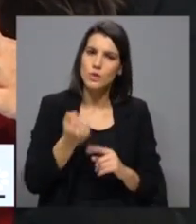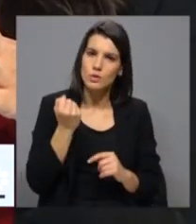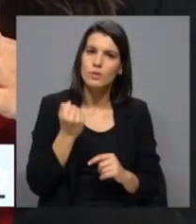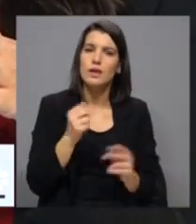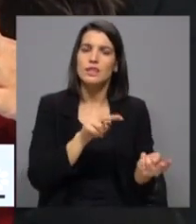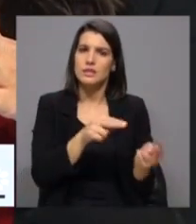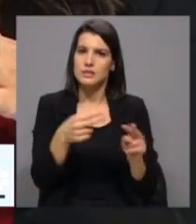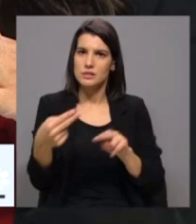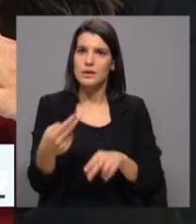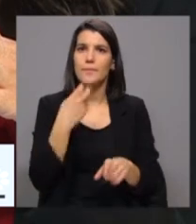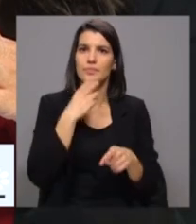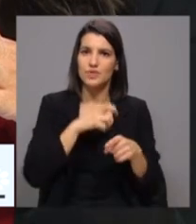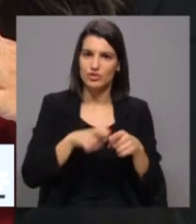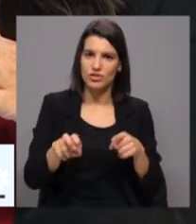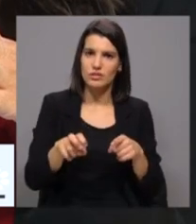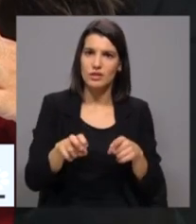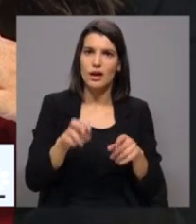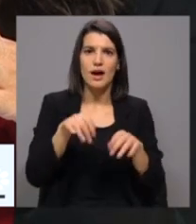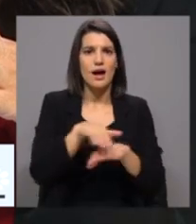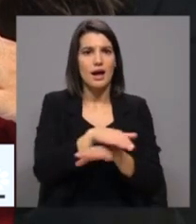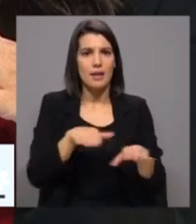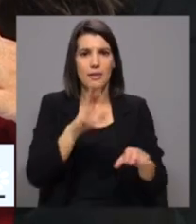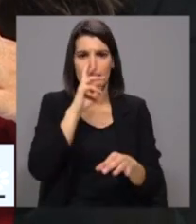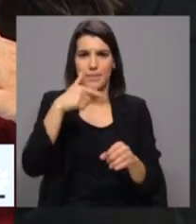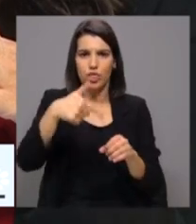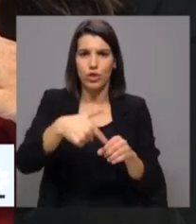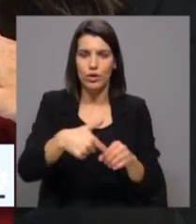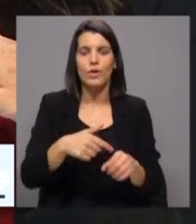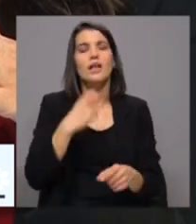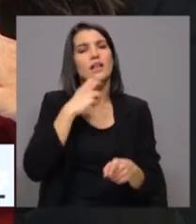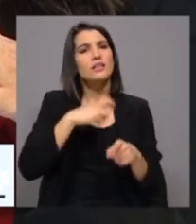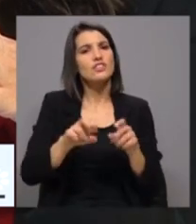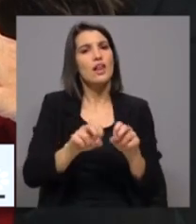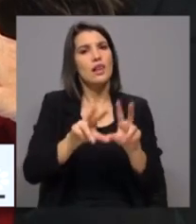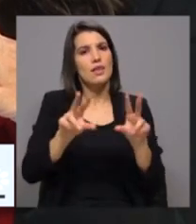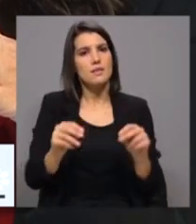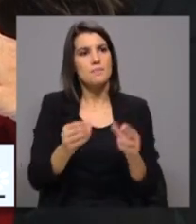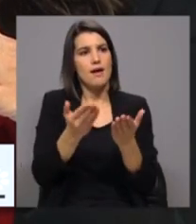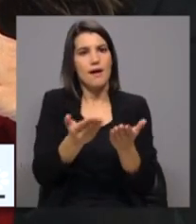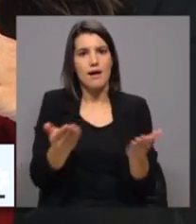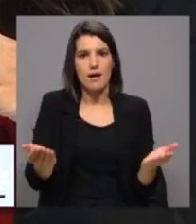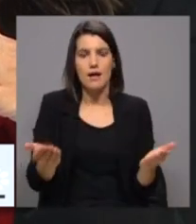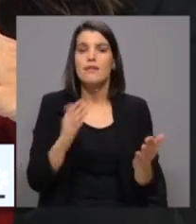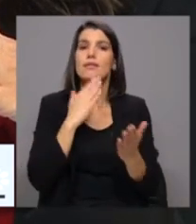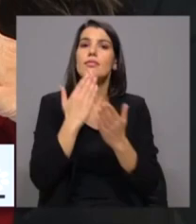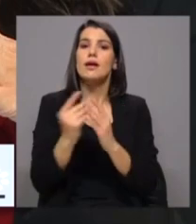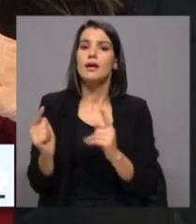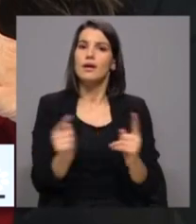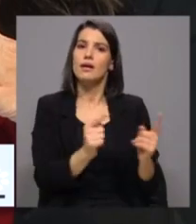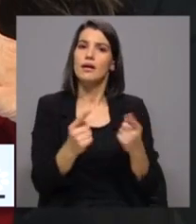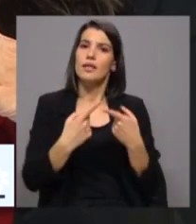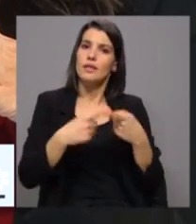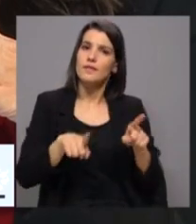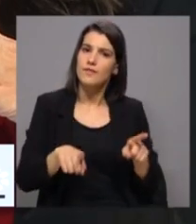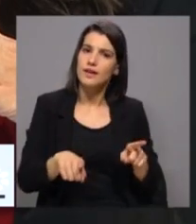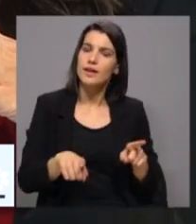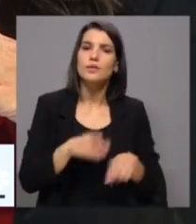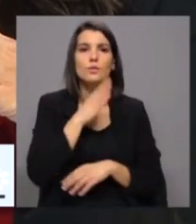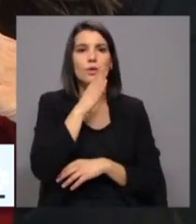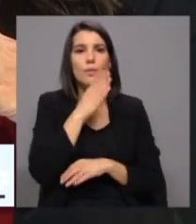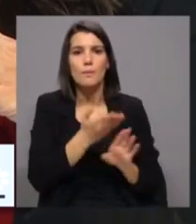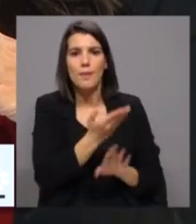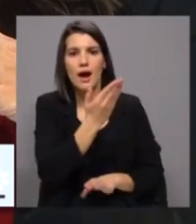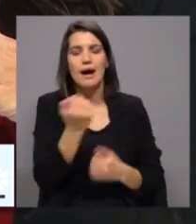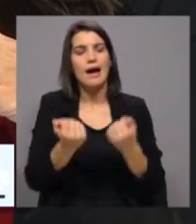transição energética, acabar com o petróleo e termos energia alternativa. Para conseguirmos que o transporte seja diferente, com mais ferrovia e com